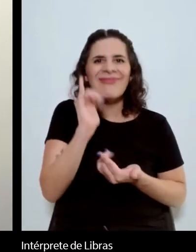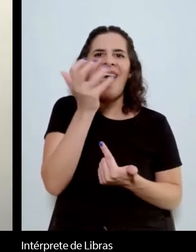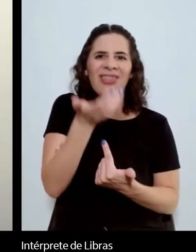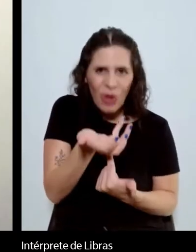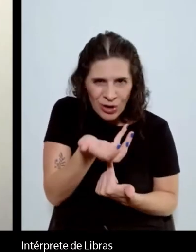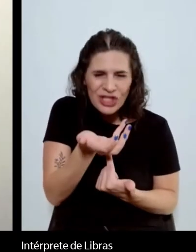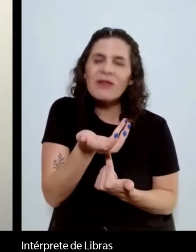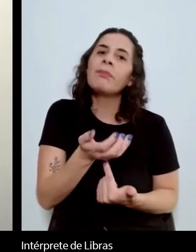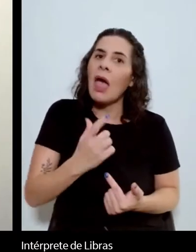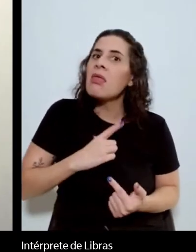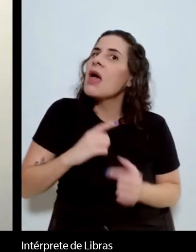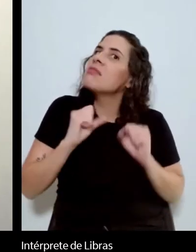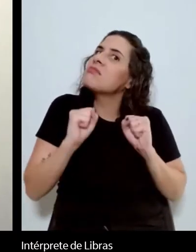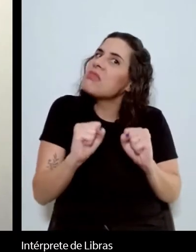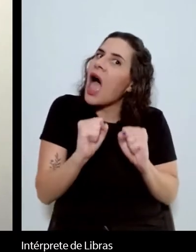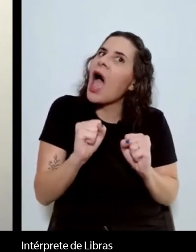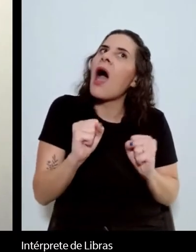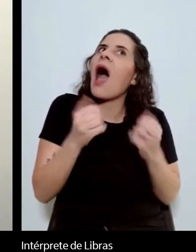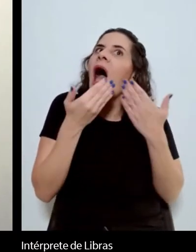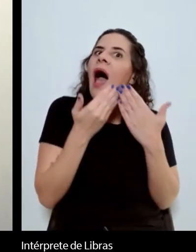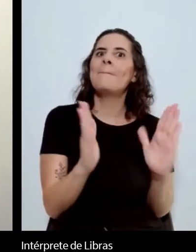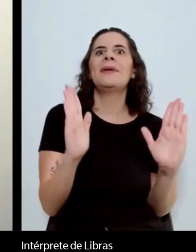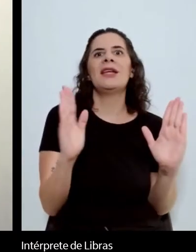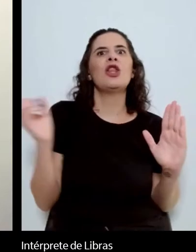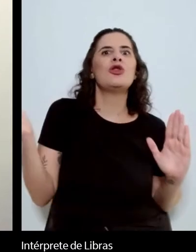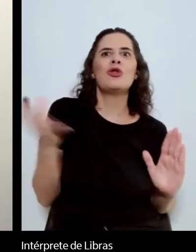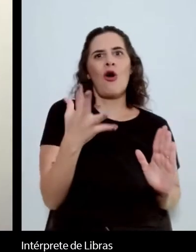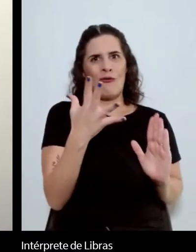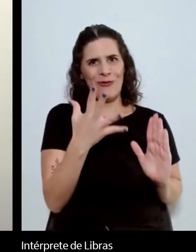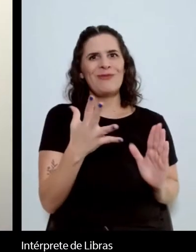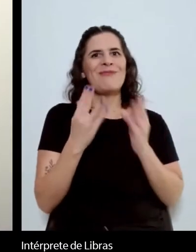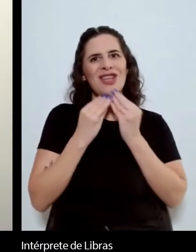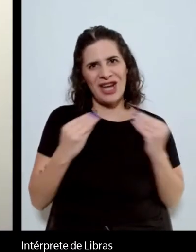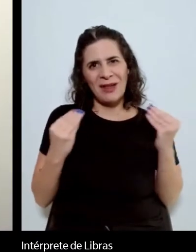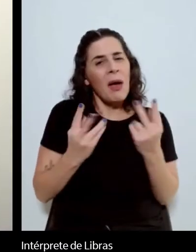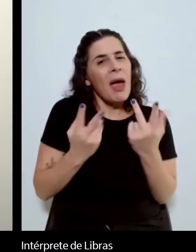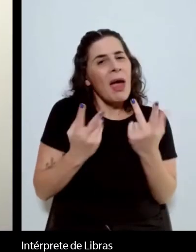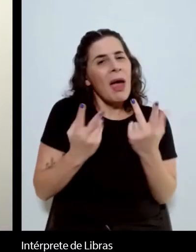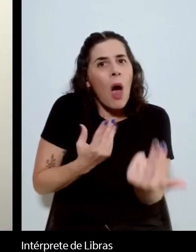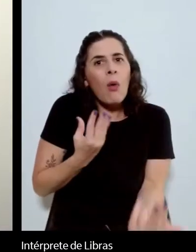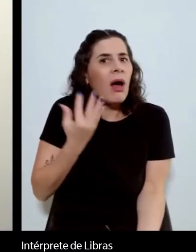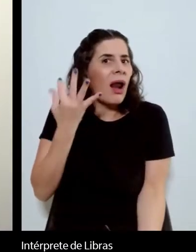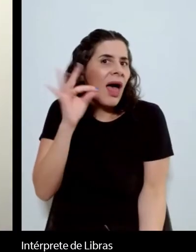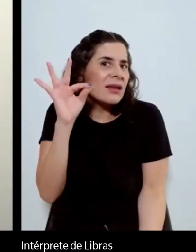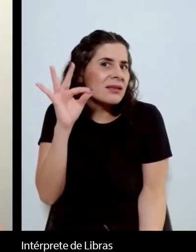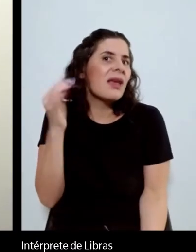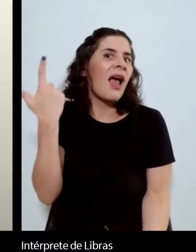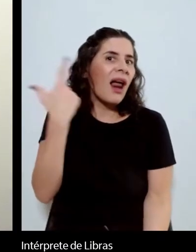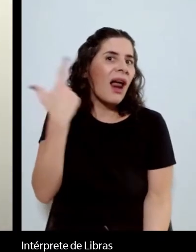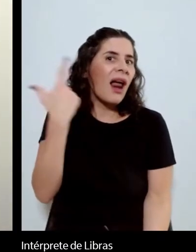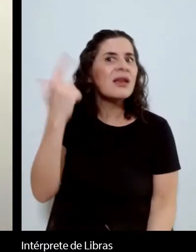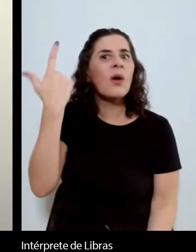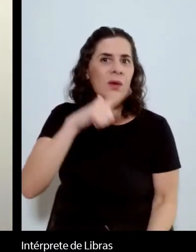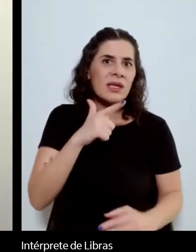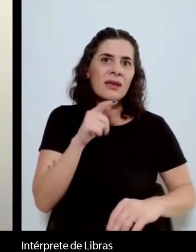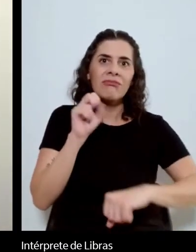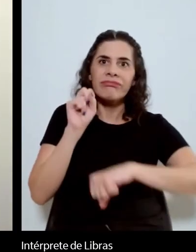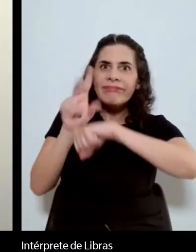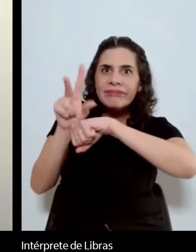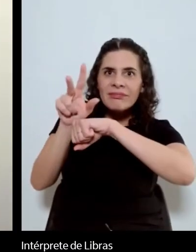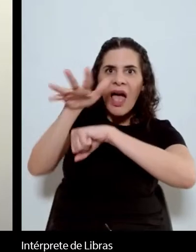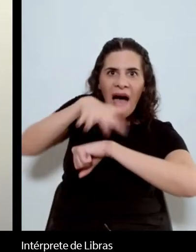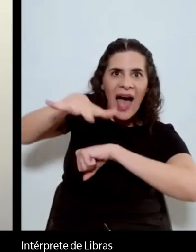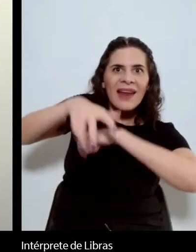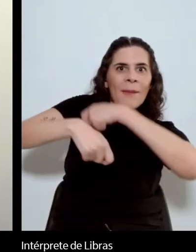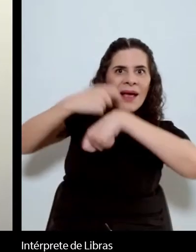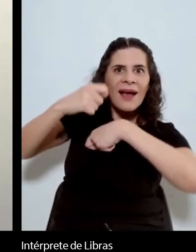foi para Clarice o espectro dos seus romances. E eu acho que, como aponta o